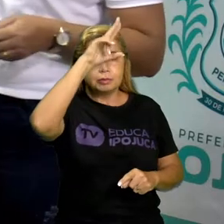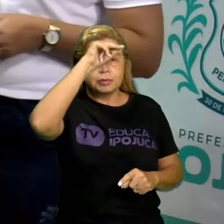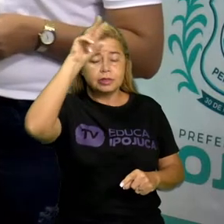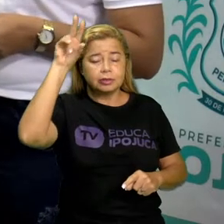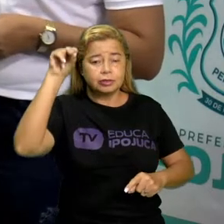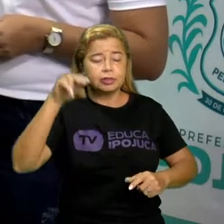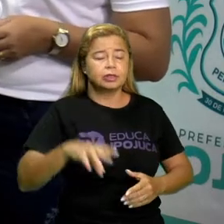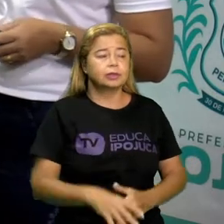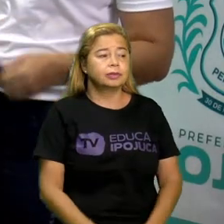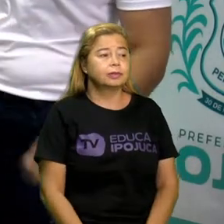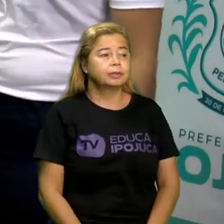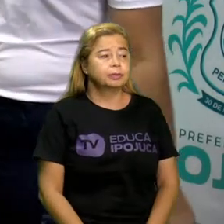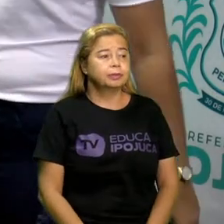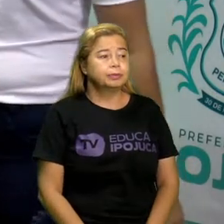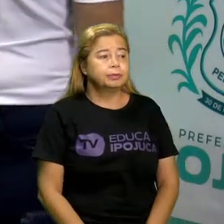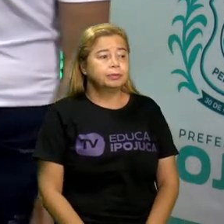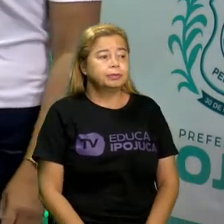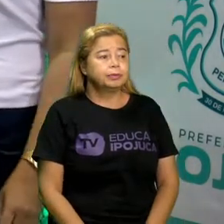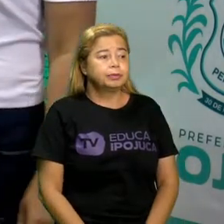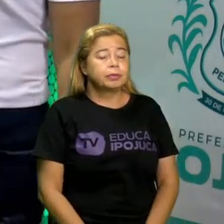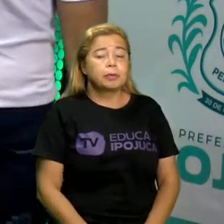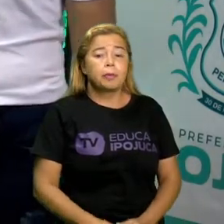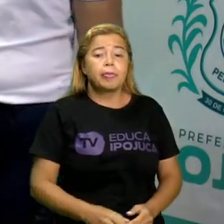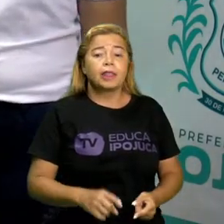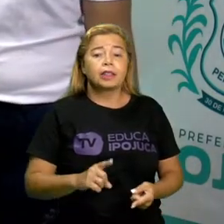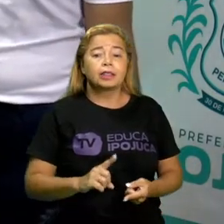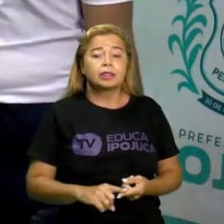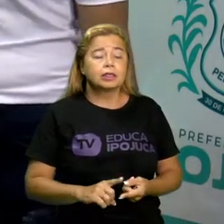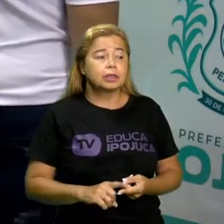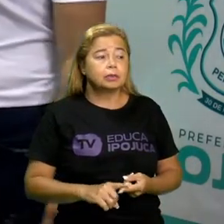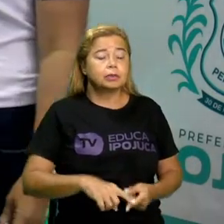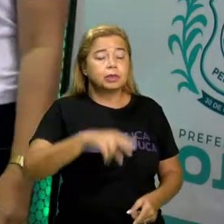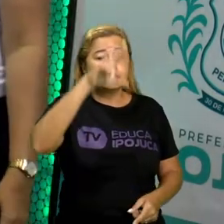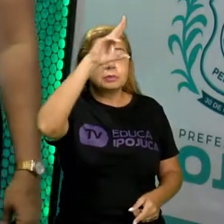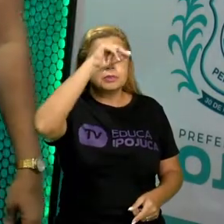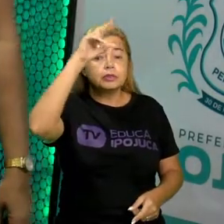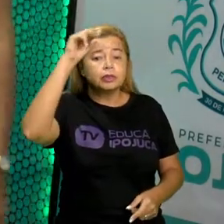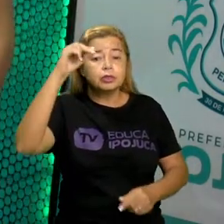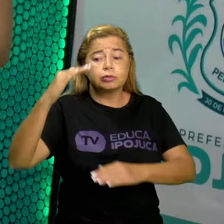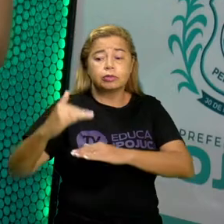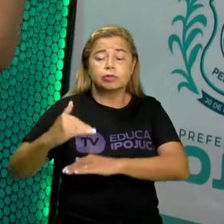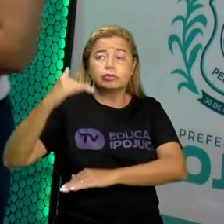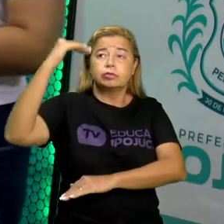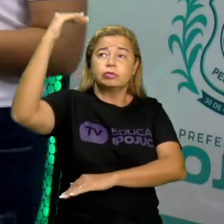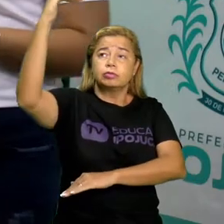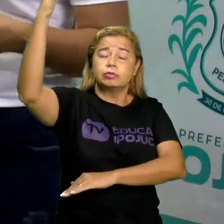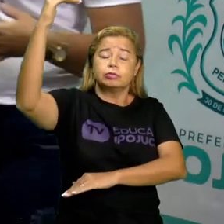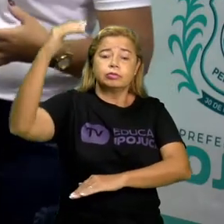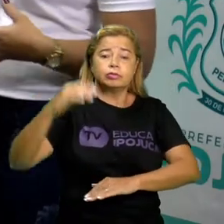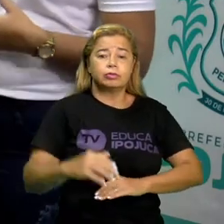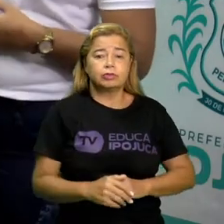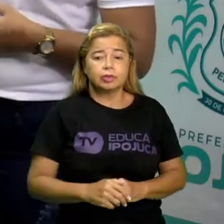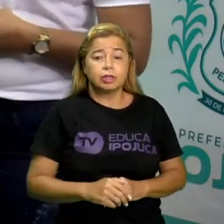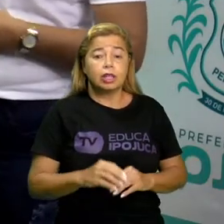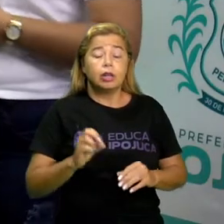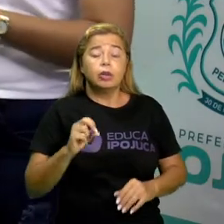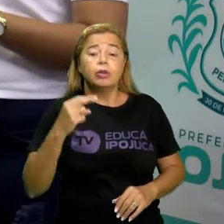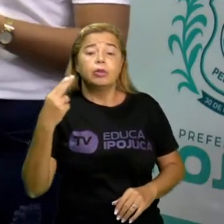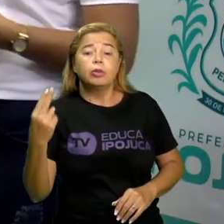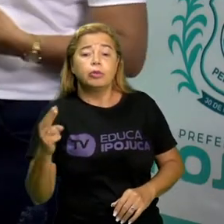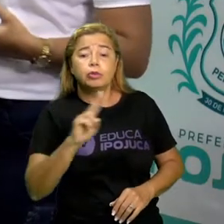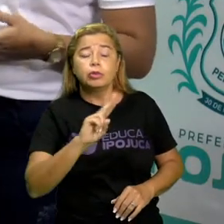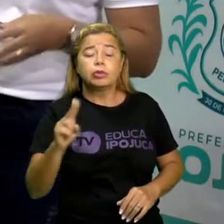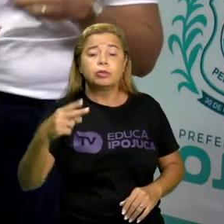prefeita, né? A gente chama também de prefeitura o prédio, e também pode ser chamado também de passo municipal,